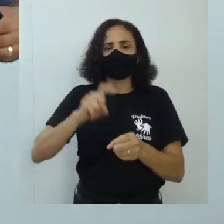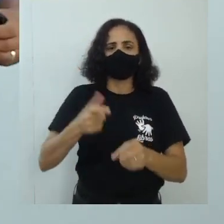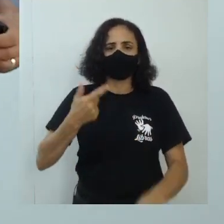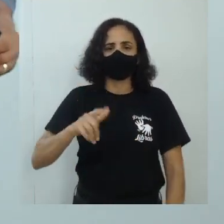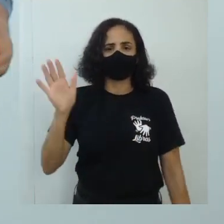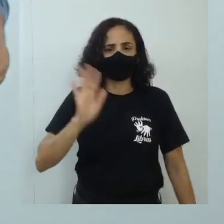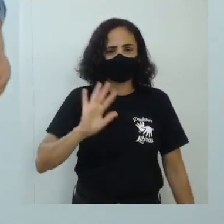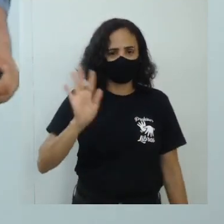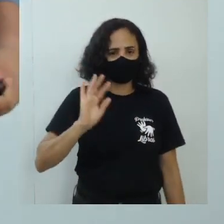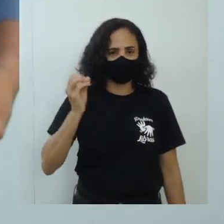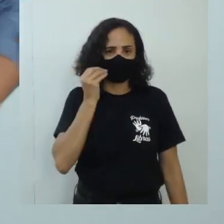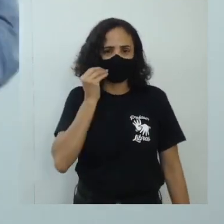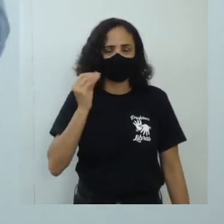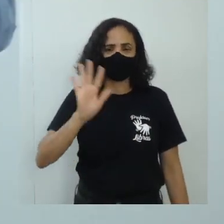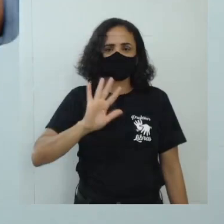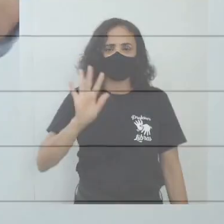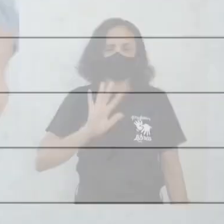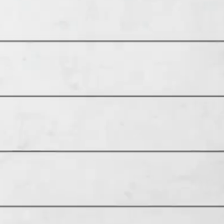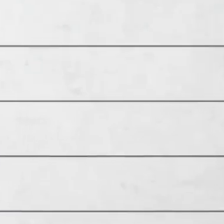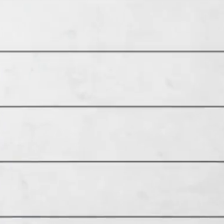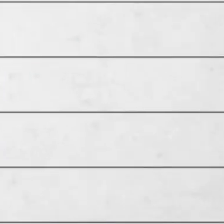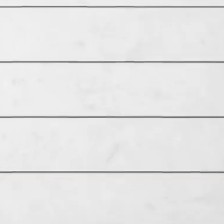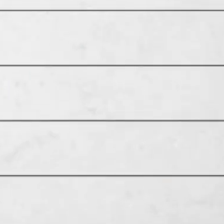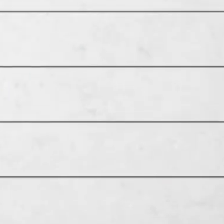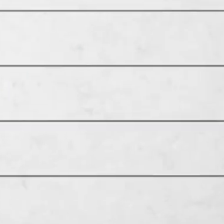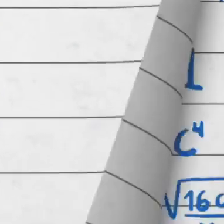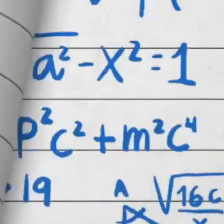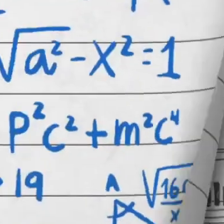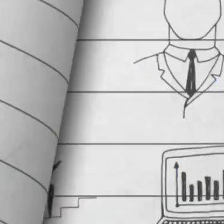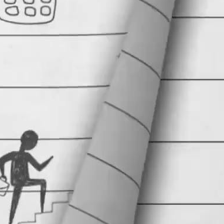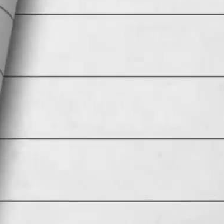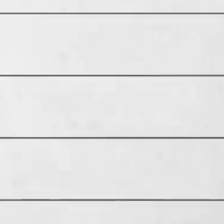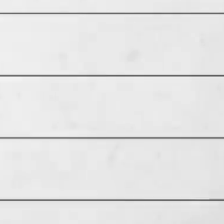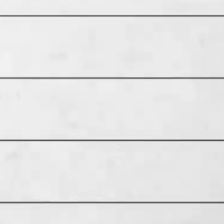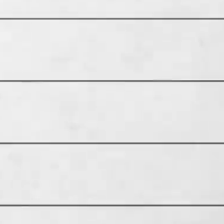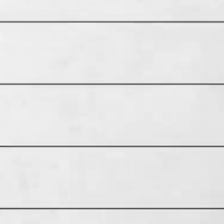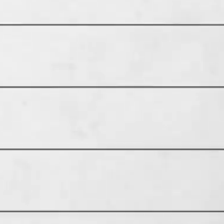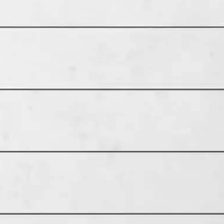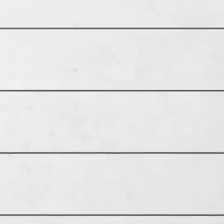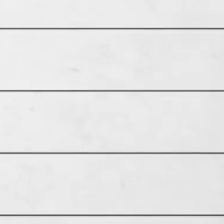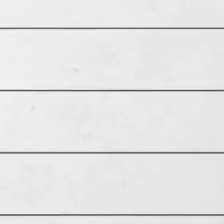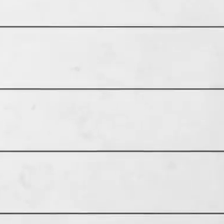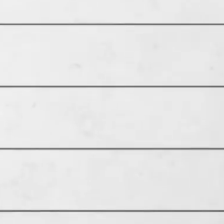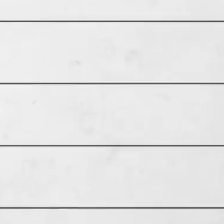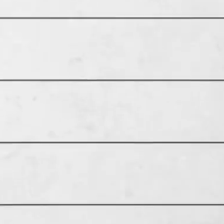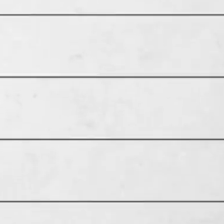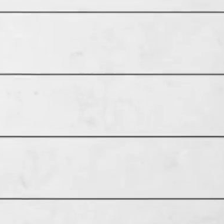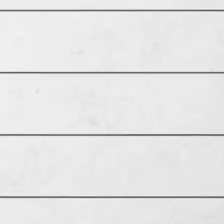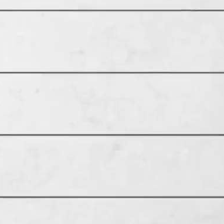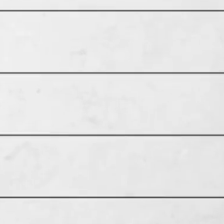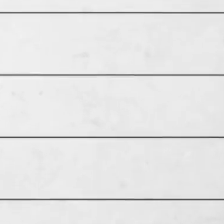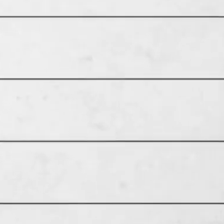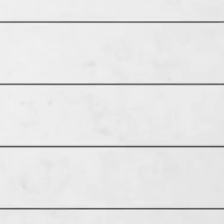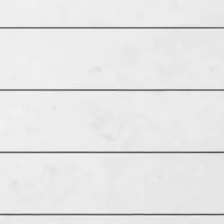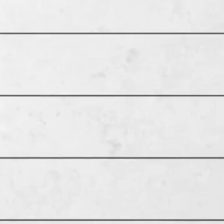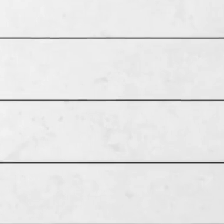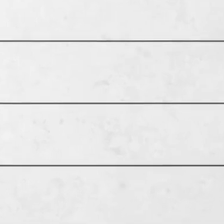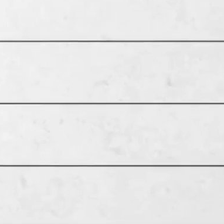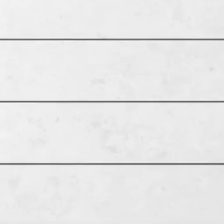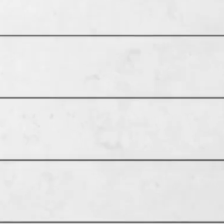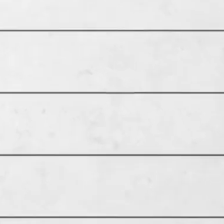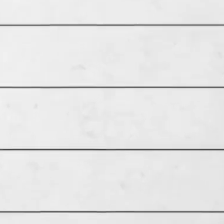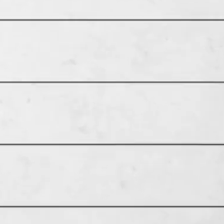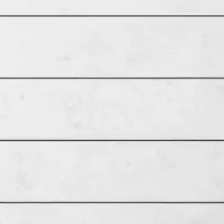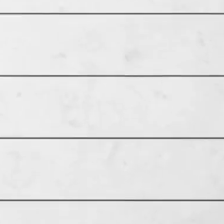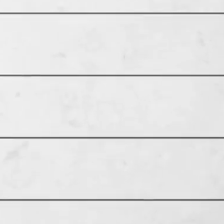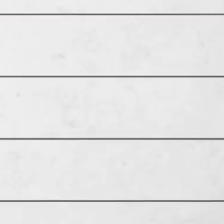tchau um beijo pra vocês tchau tchau tchau tchau